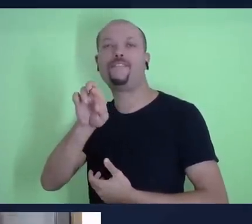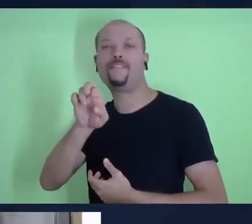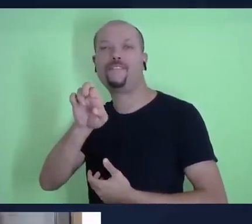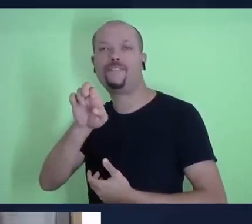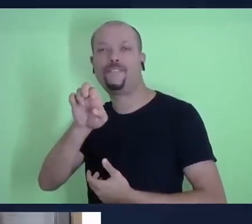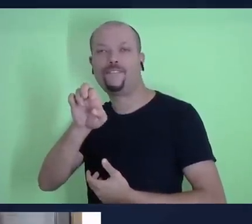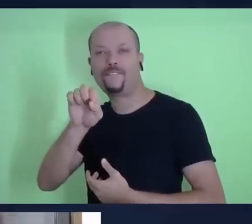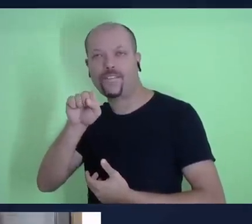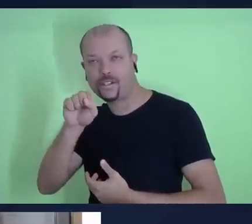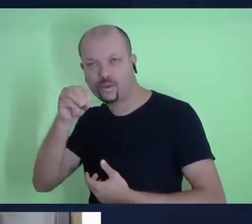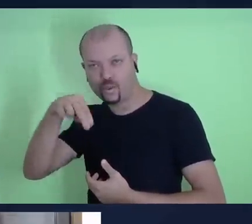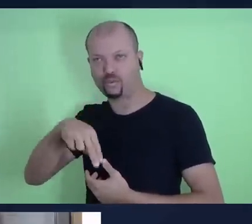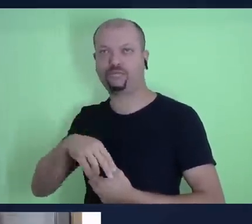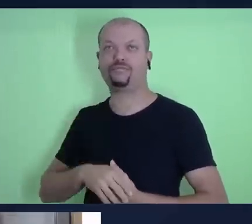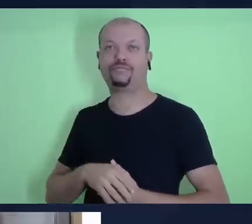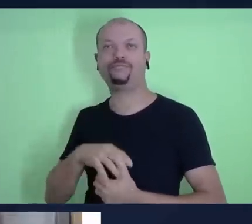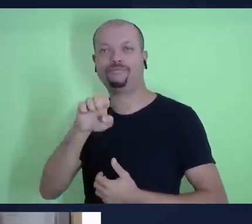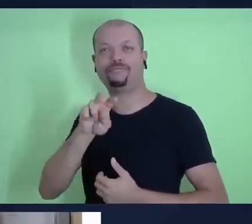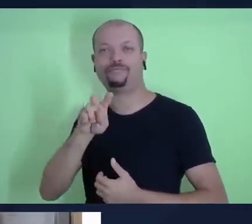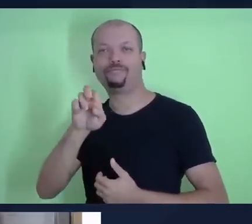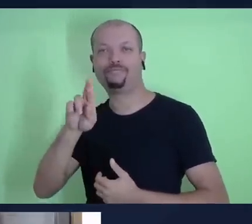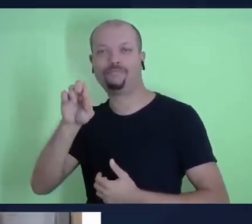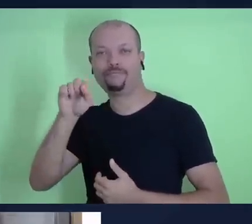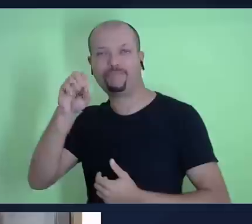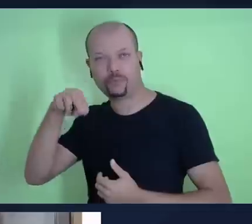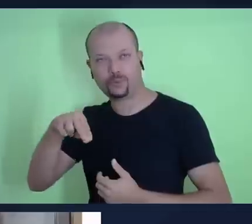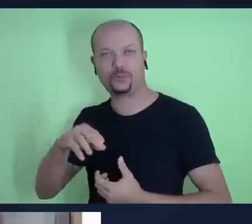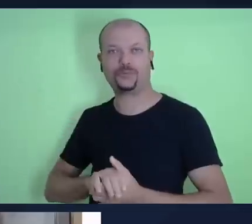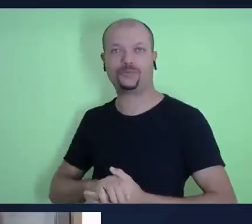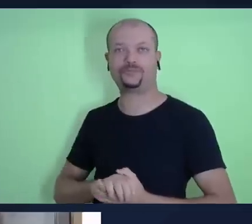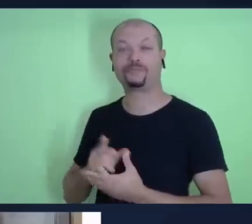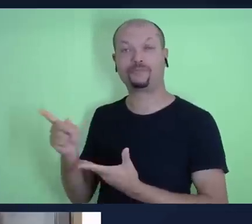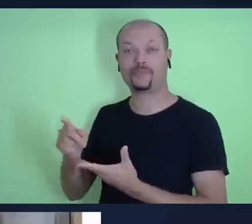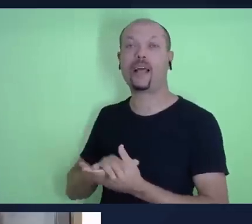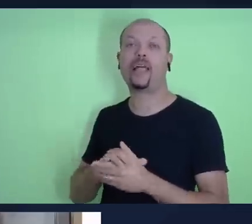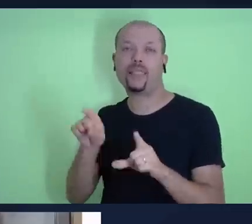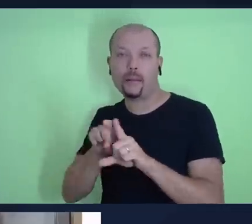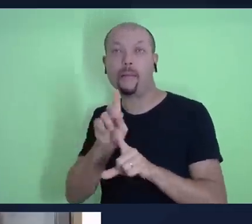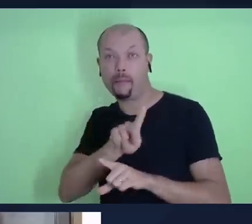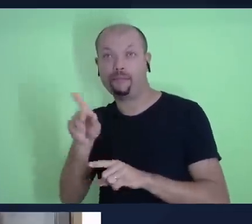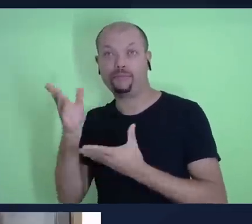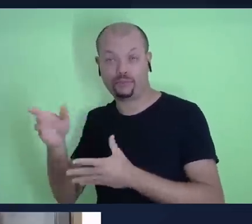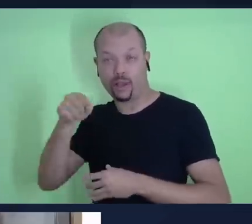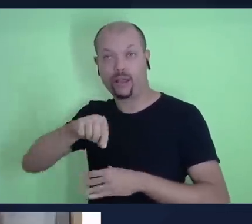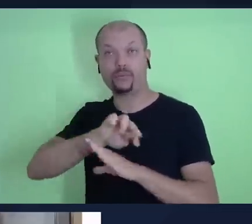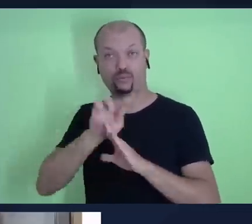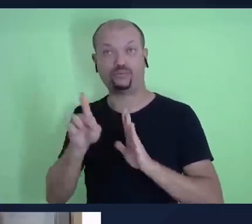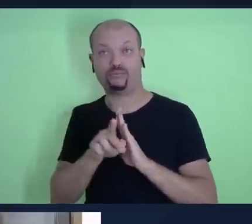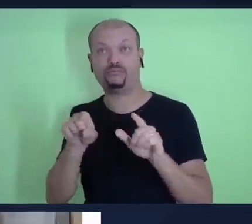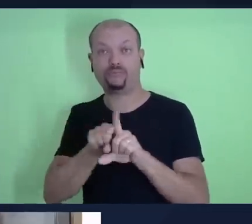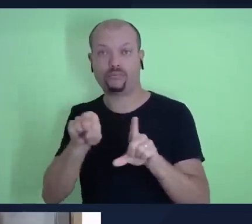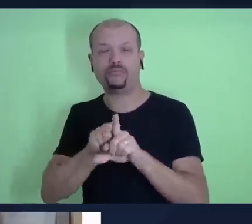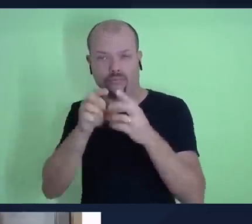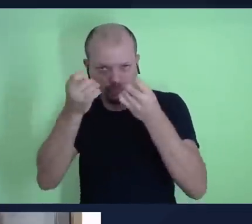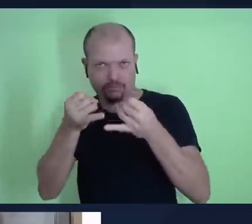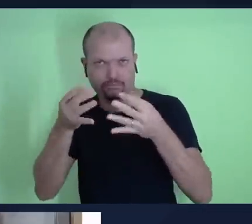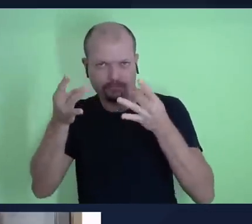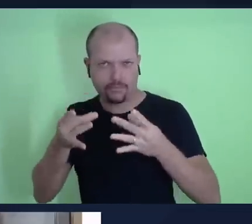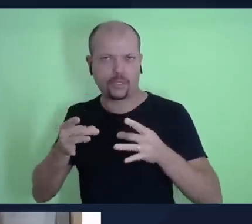O professor Everson, ele é, além de ser professor aqui no Unaspe, ele vai falar um pouco da sua